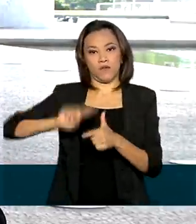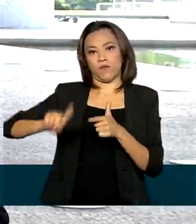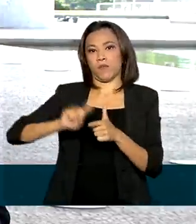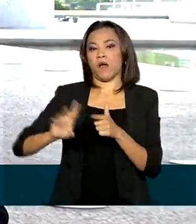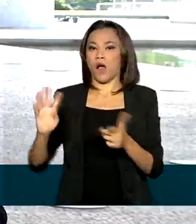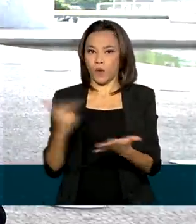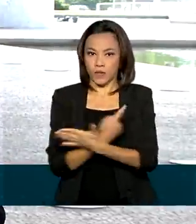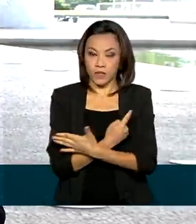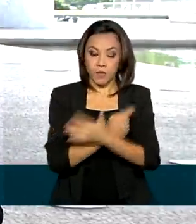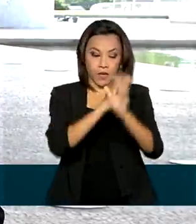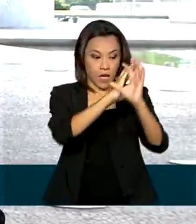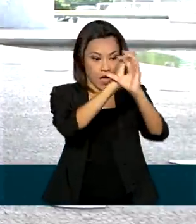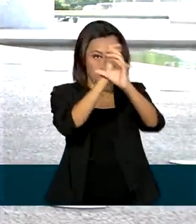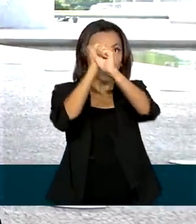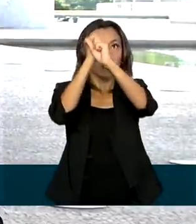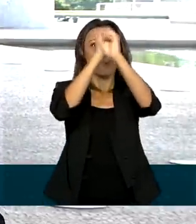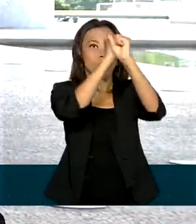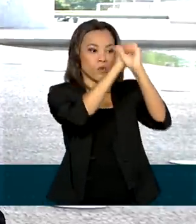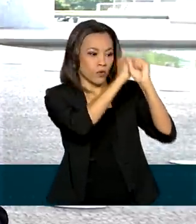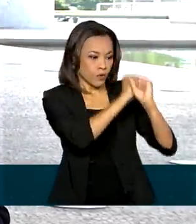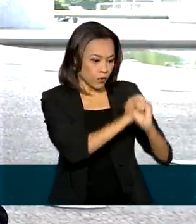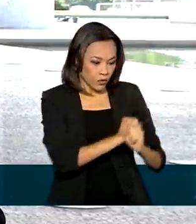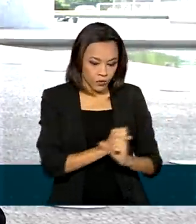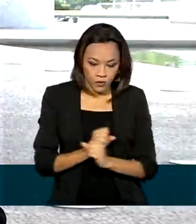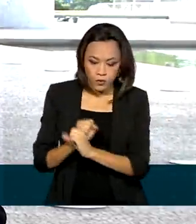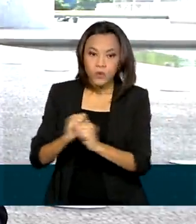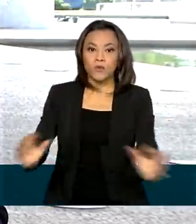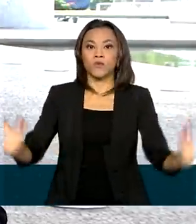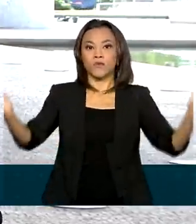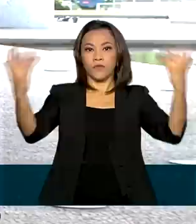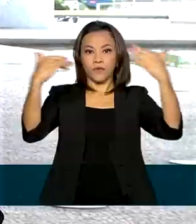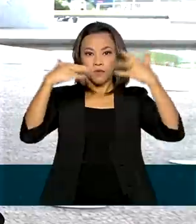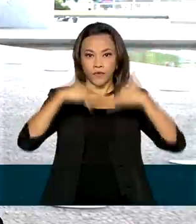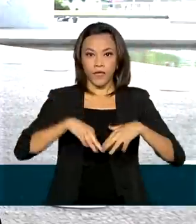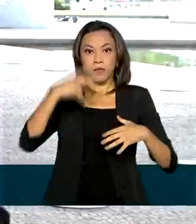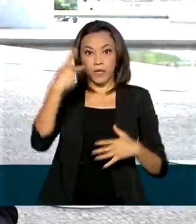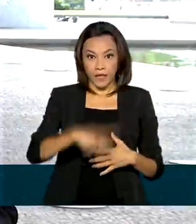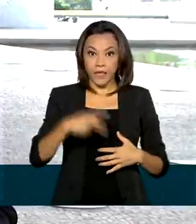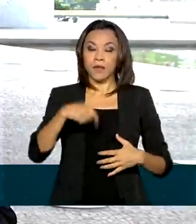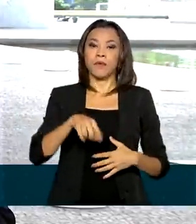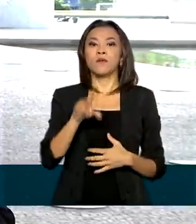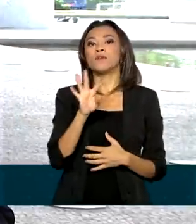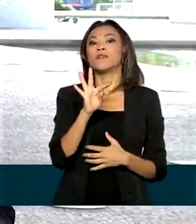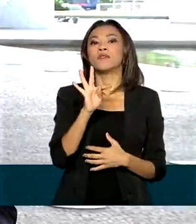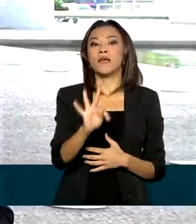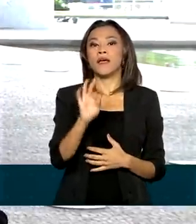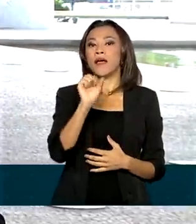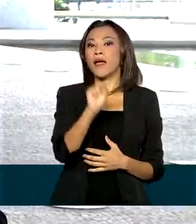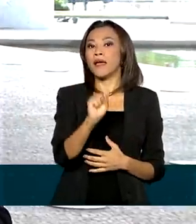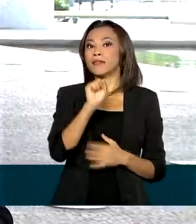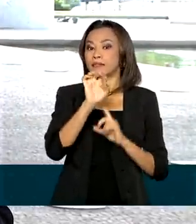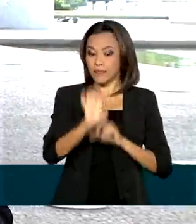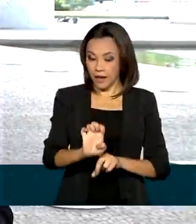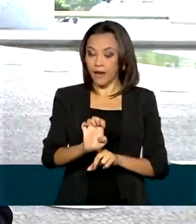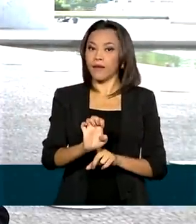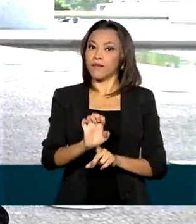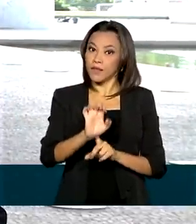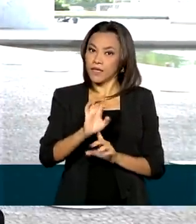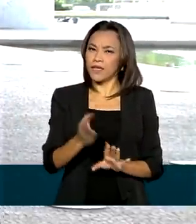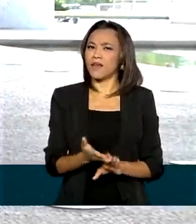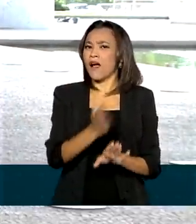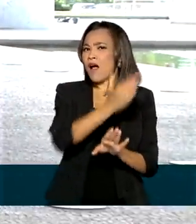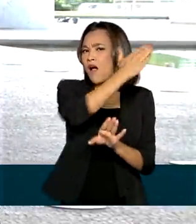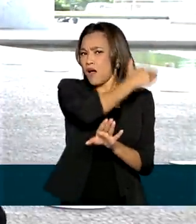a soma dos votos foi centralizada no TCE aqui em Brasília, quando isso normalmente acontecia em outras eleições